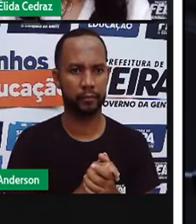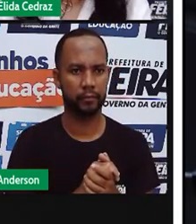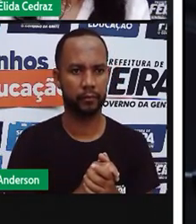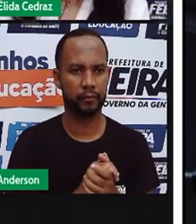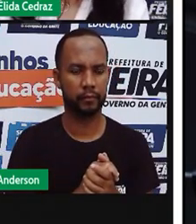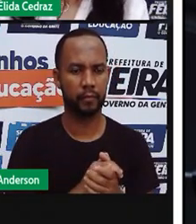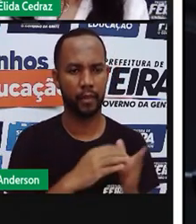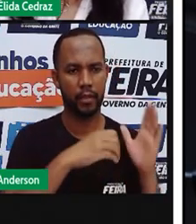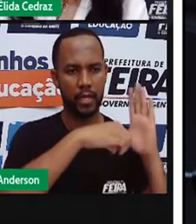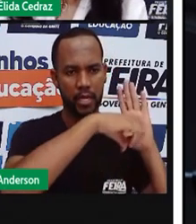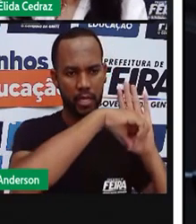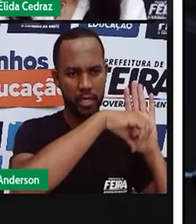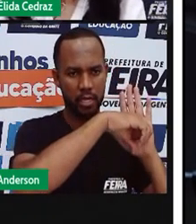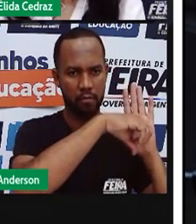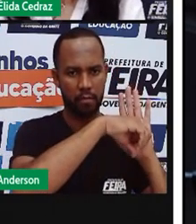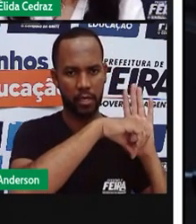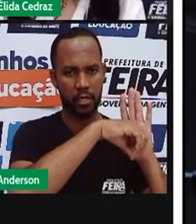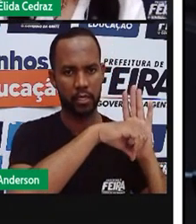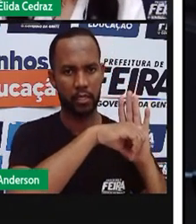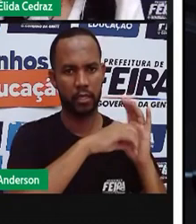Crimes pela internet.